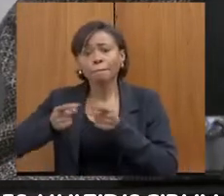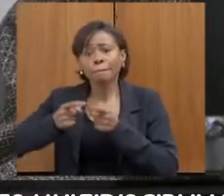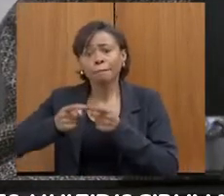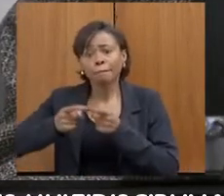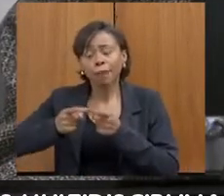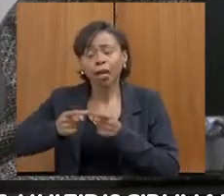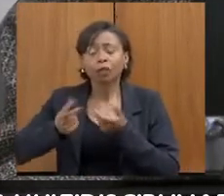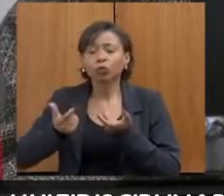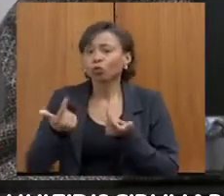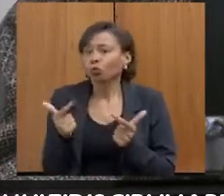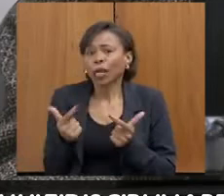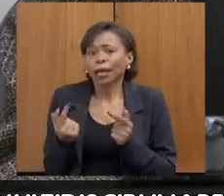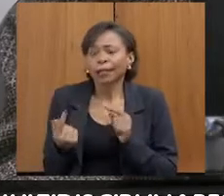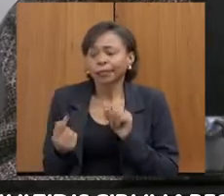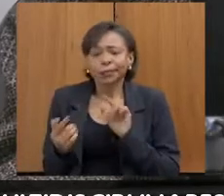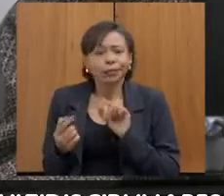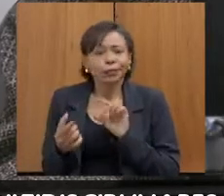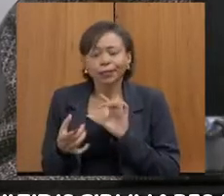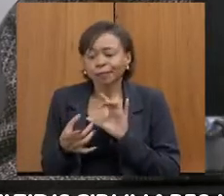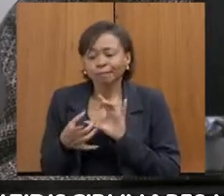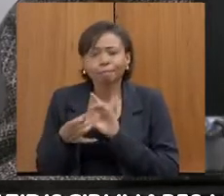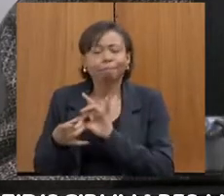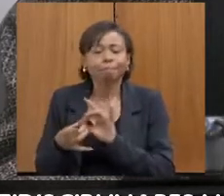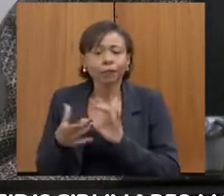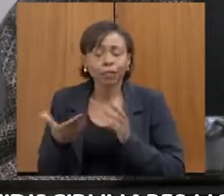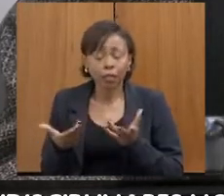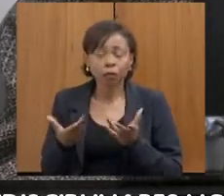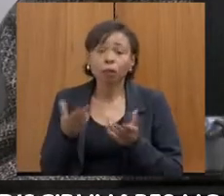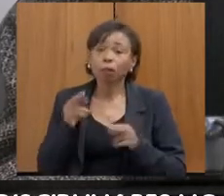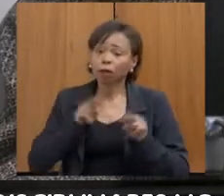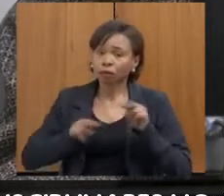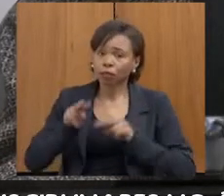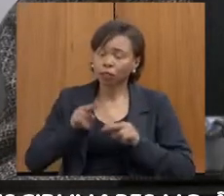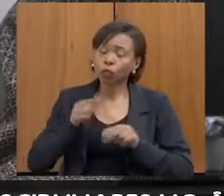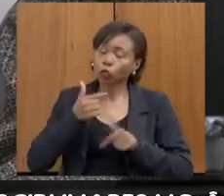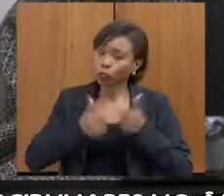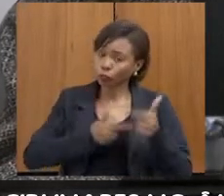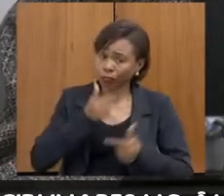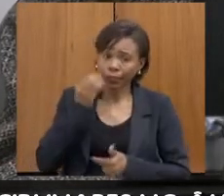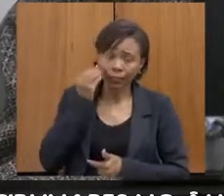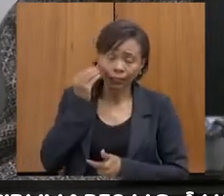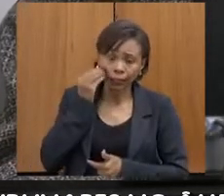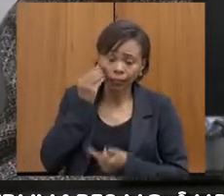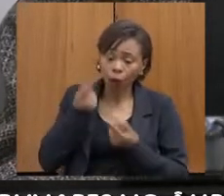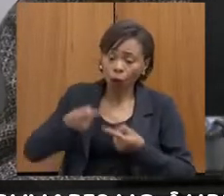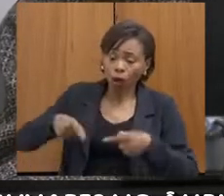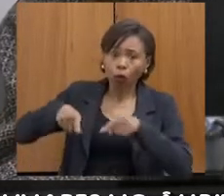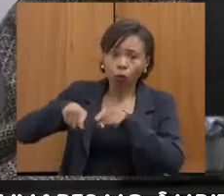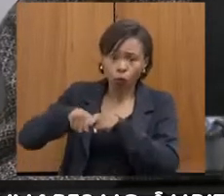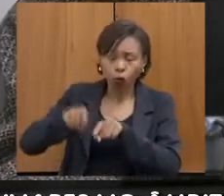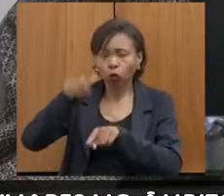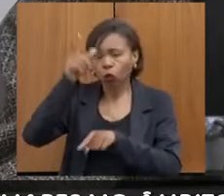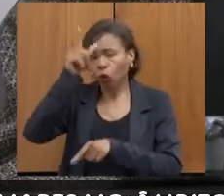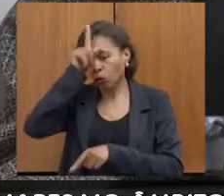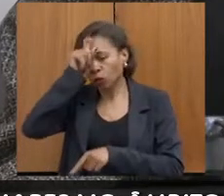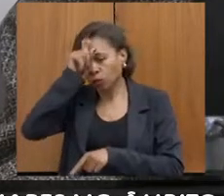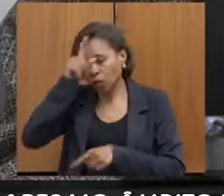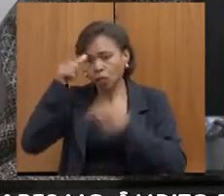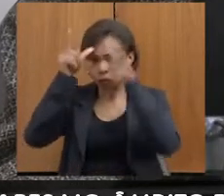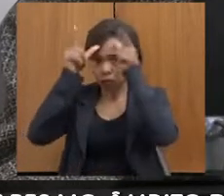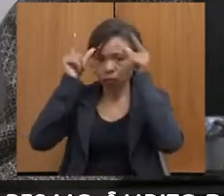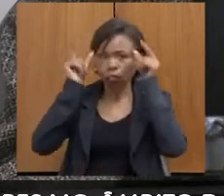um exame de corpo de delito. Nós estamos trabalhando para conseguir fazer um convênio mesmo, um acordo com os hospitais, com o centro de saúde mesmo,